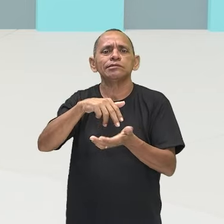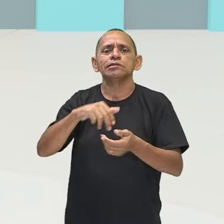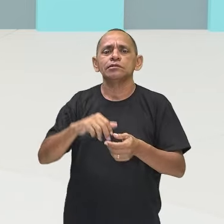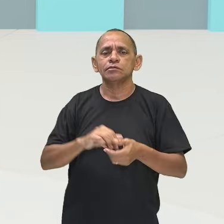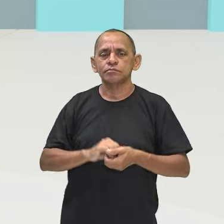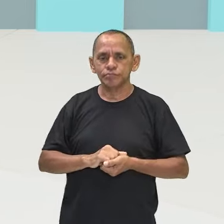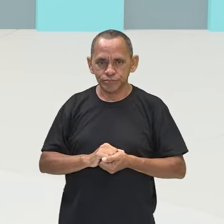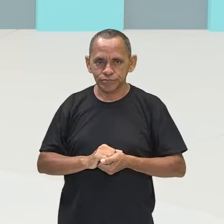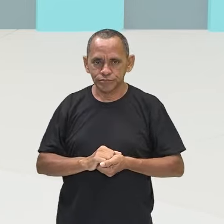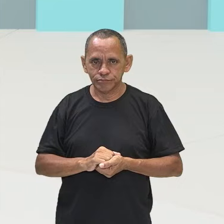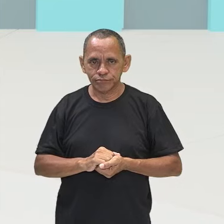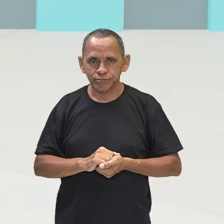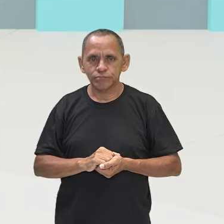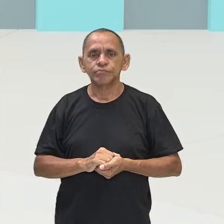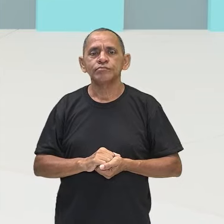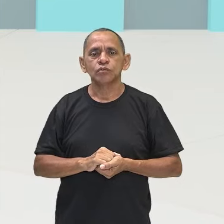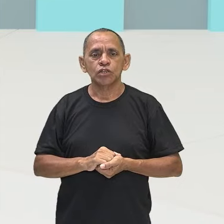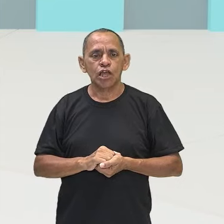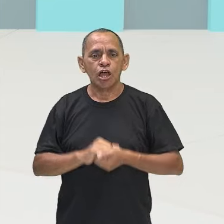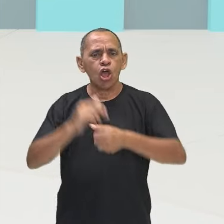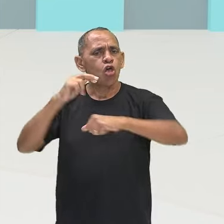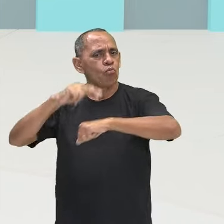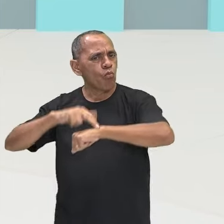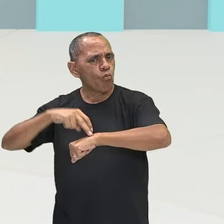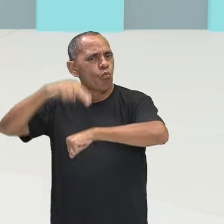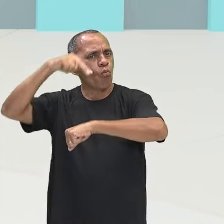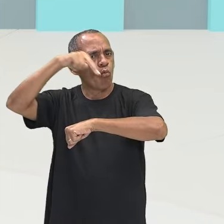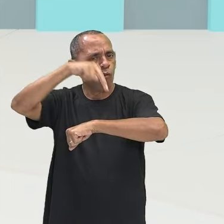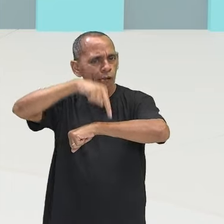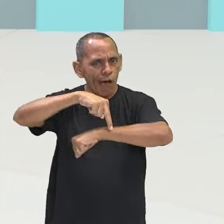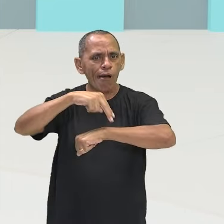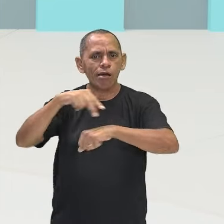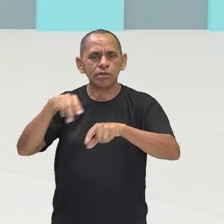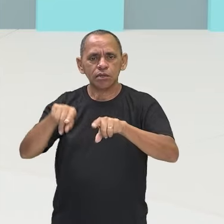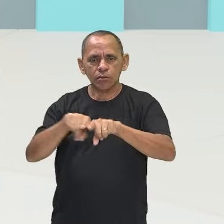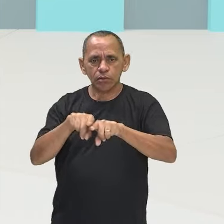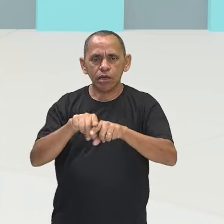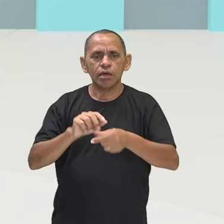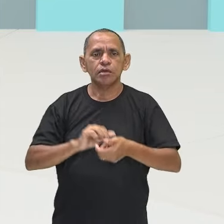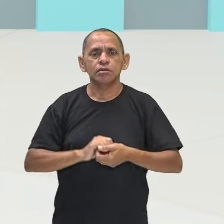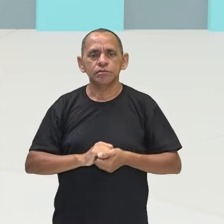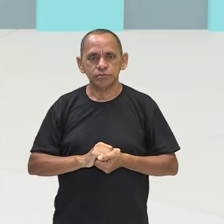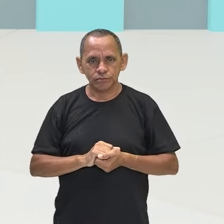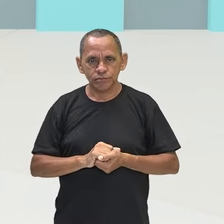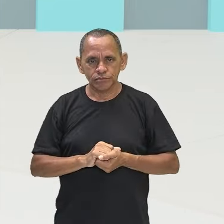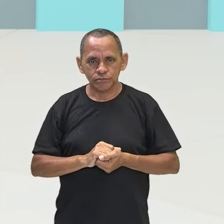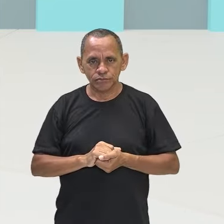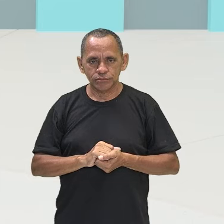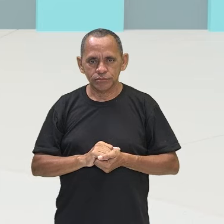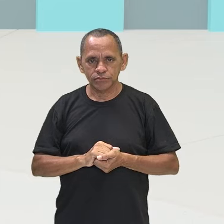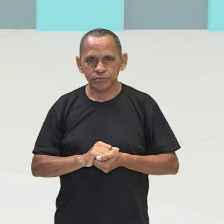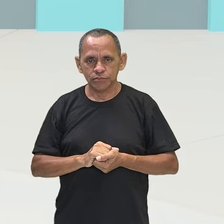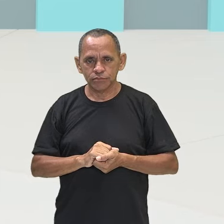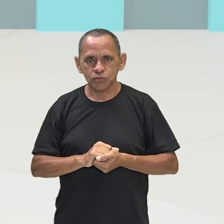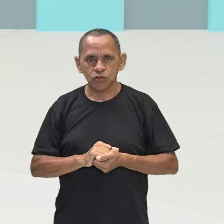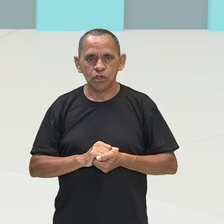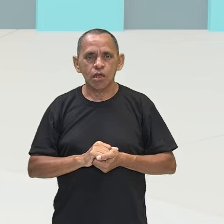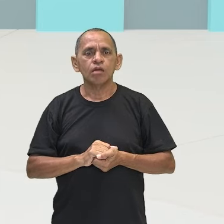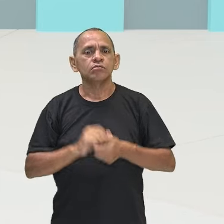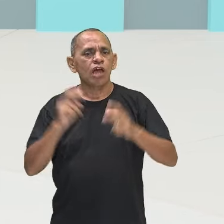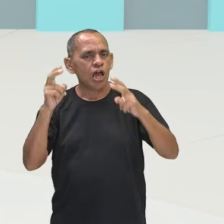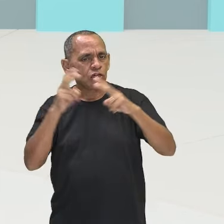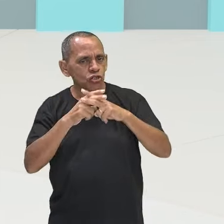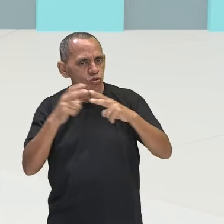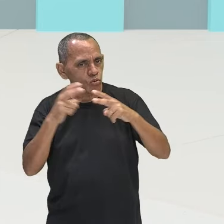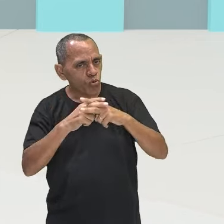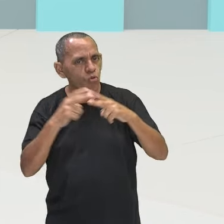está muito intrínseco dentro disso, a ginástica, nós temos também as